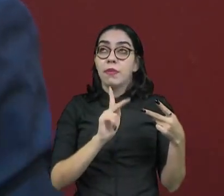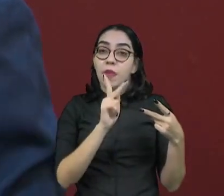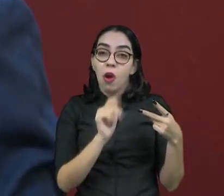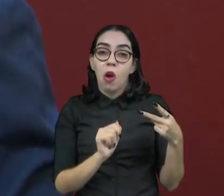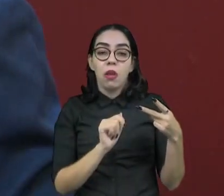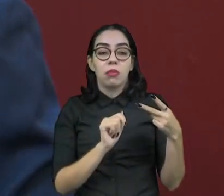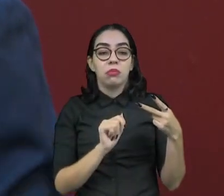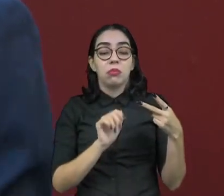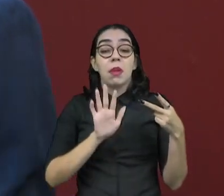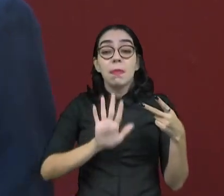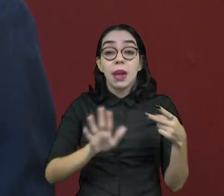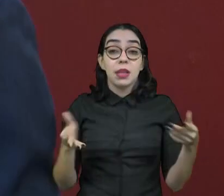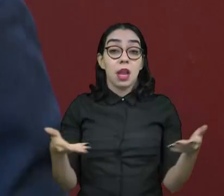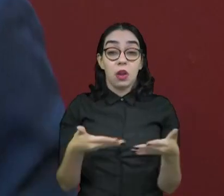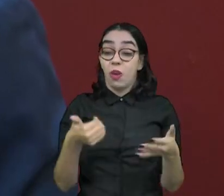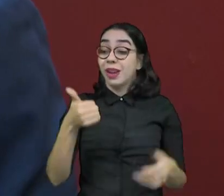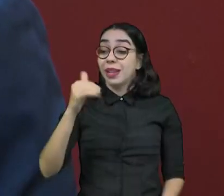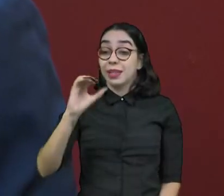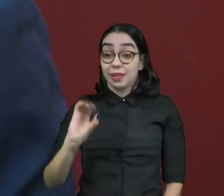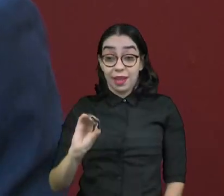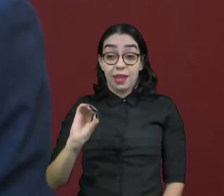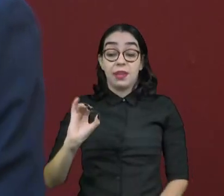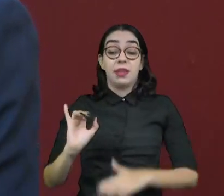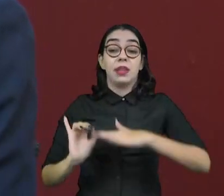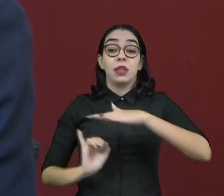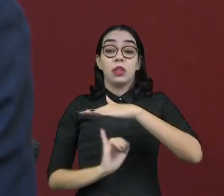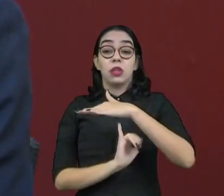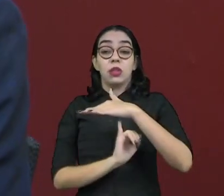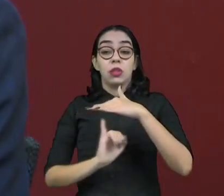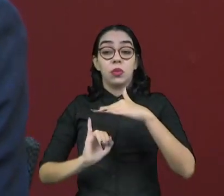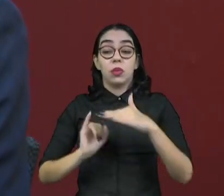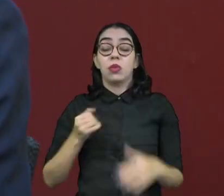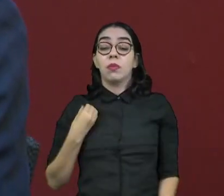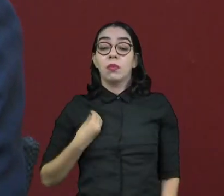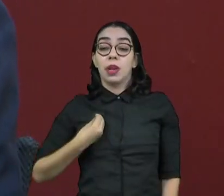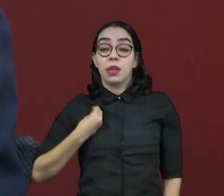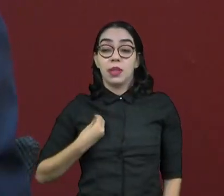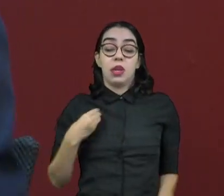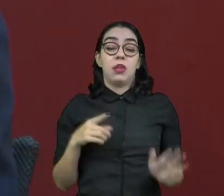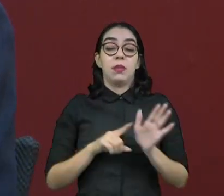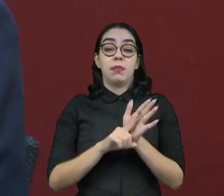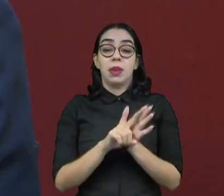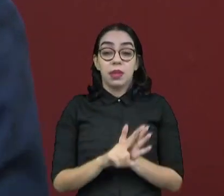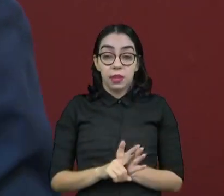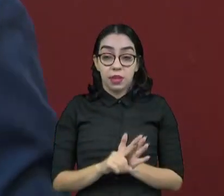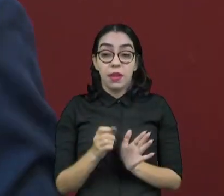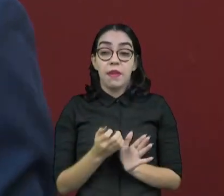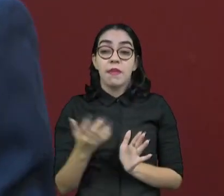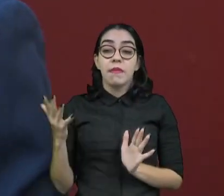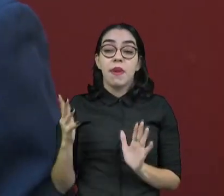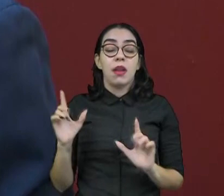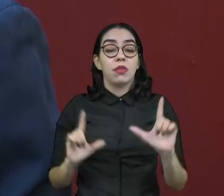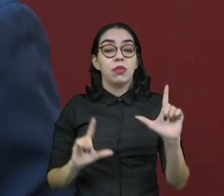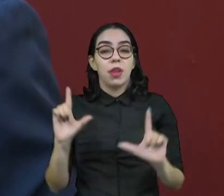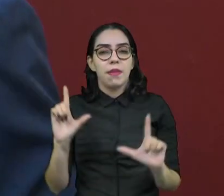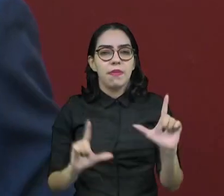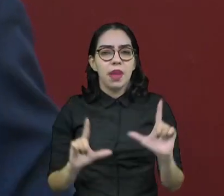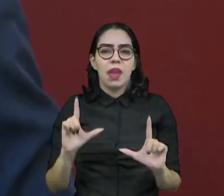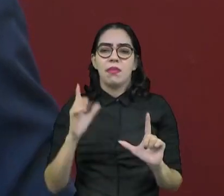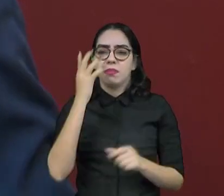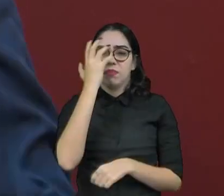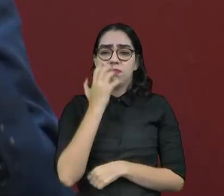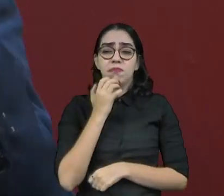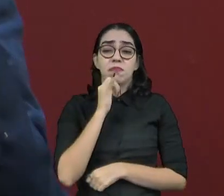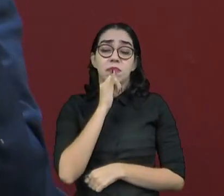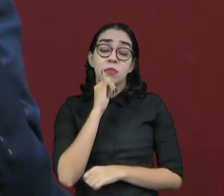Hoje em dia, a gente já teve mais de 10 institutos fazendo pesquisas e contratados, muitas vezes, por veículos de comunicação já de credibilidade. Você tem aí